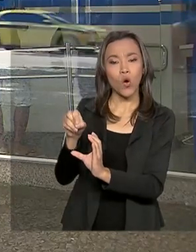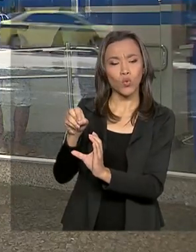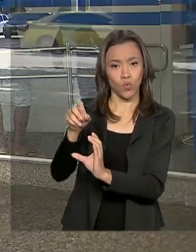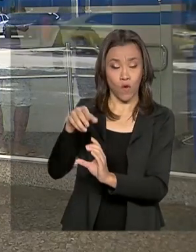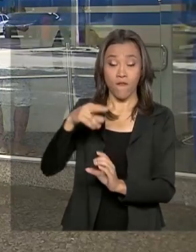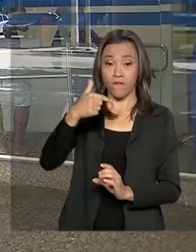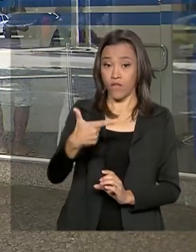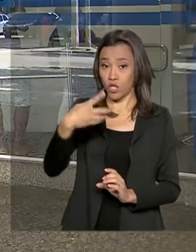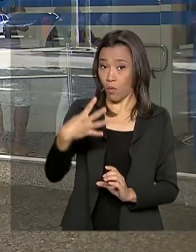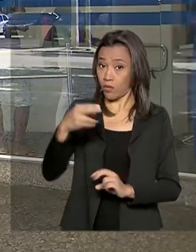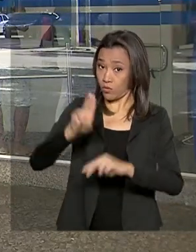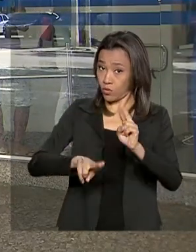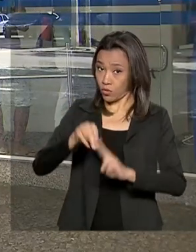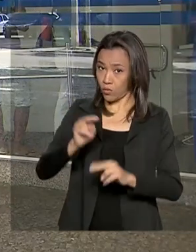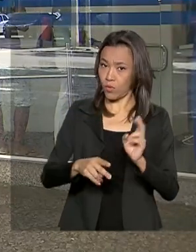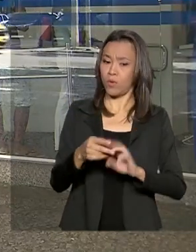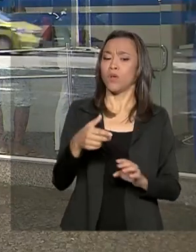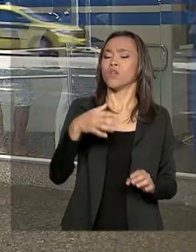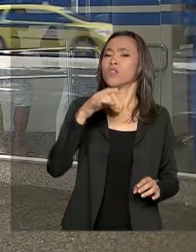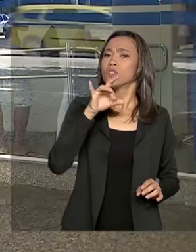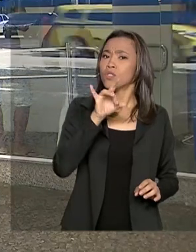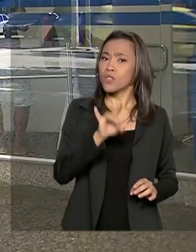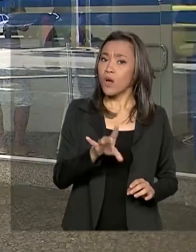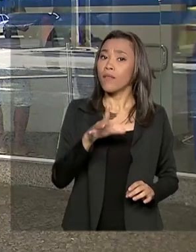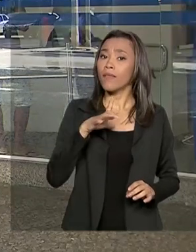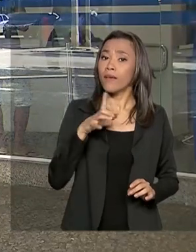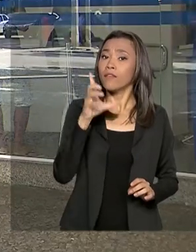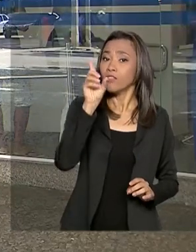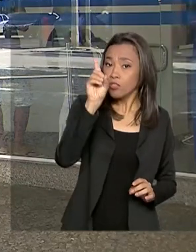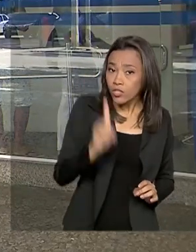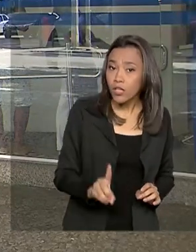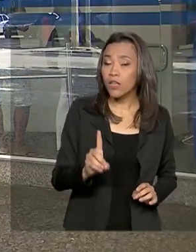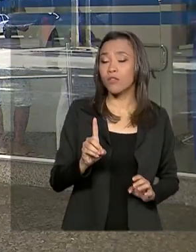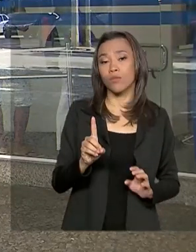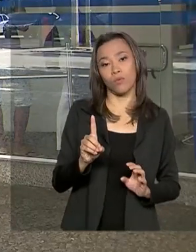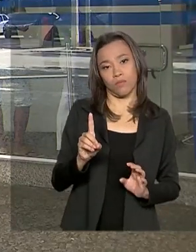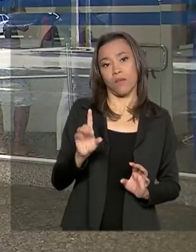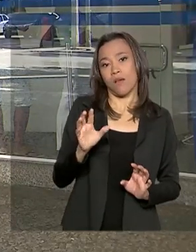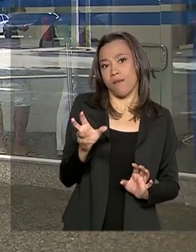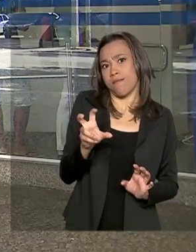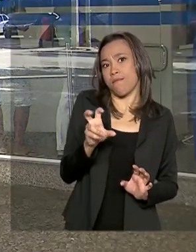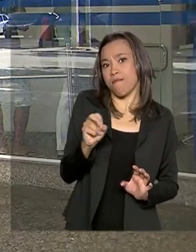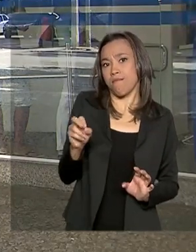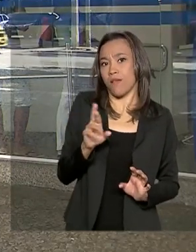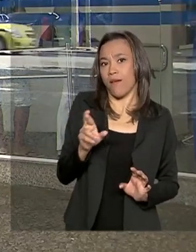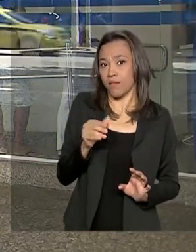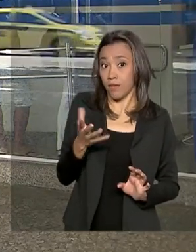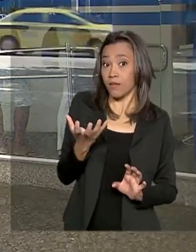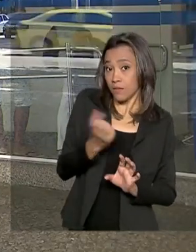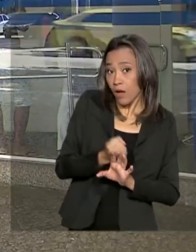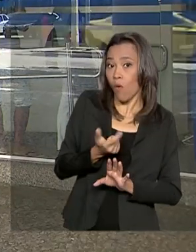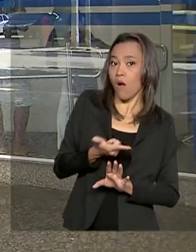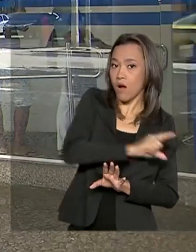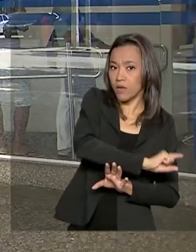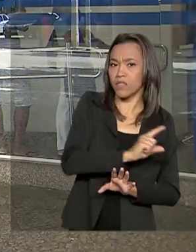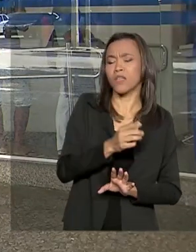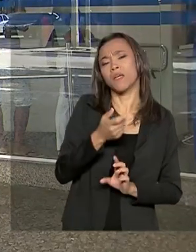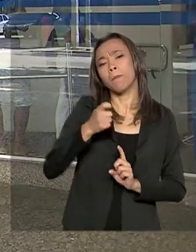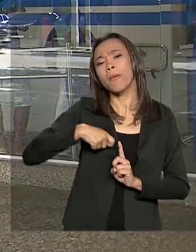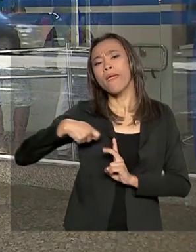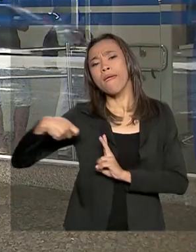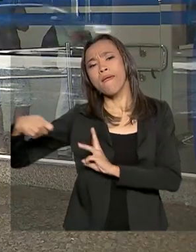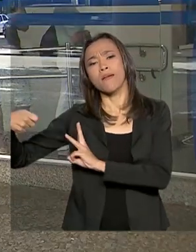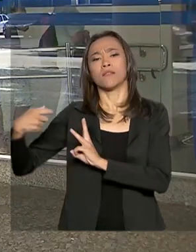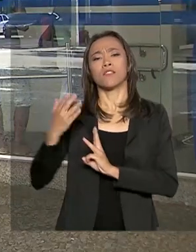Saldo acima de 998 só dará direito ao saque de 500 reais. Trabalhadores nascidos em outros meses do ano que já